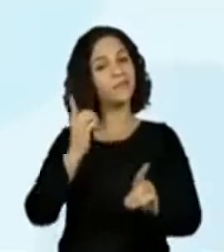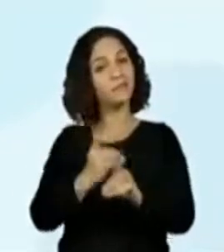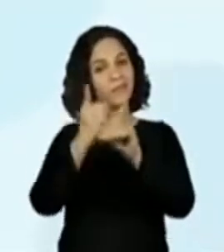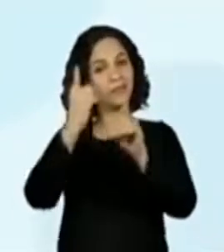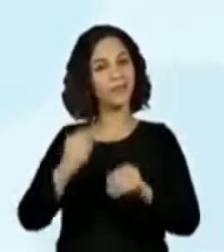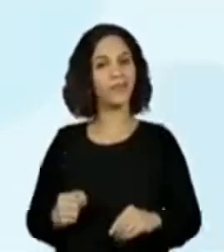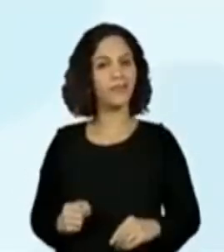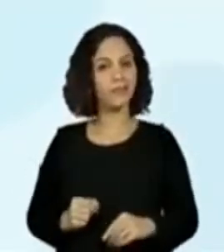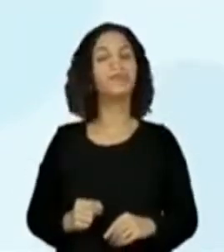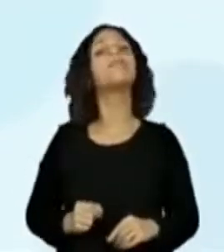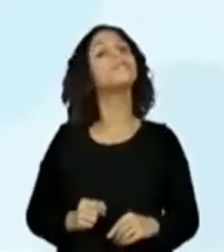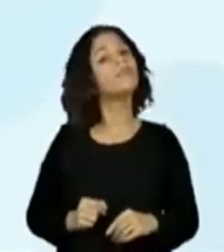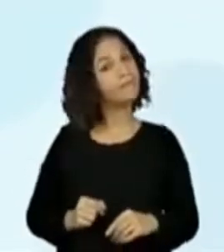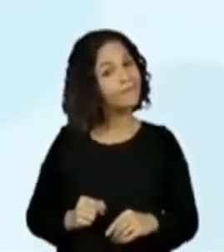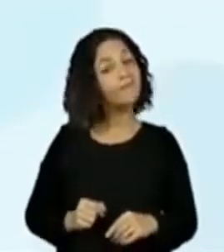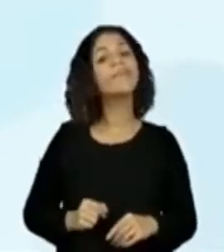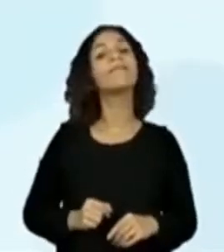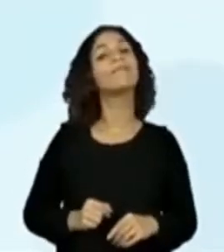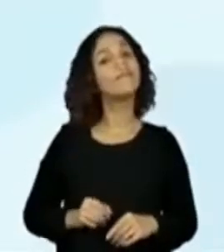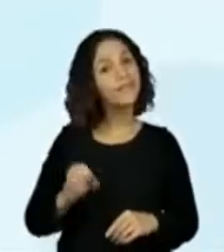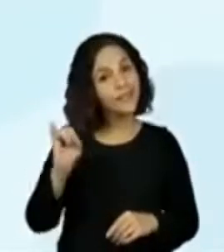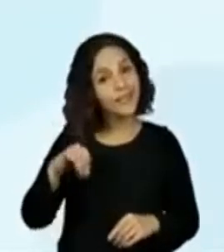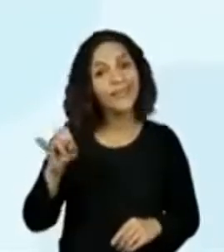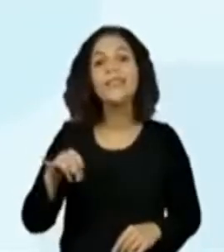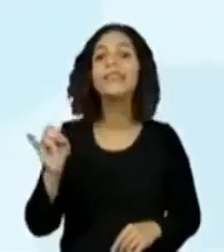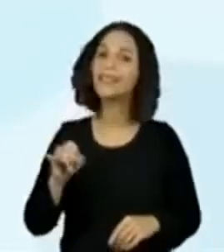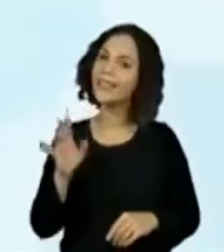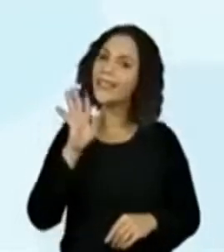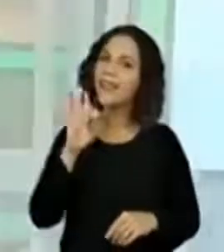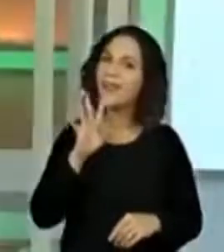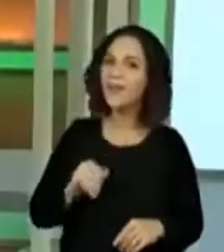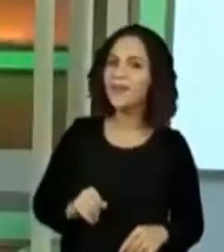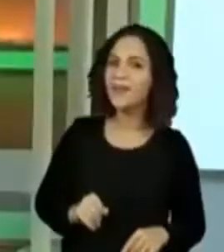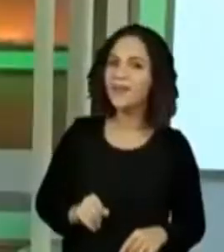amigos. Olha que legal!